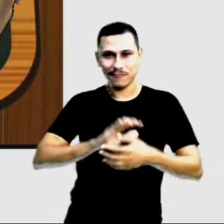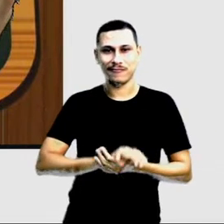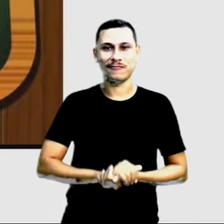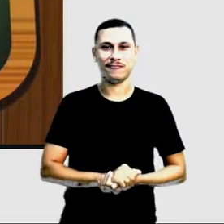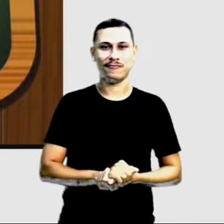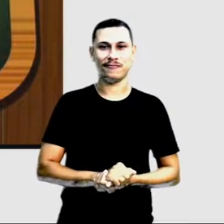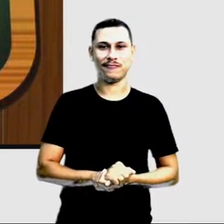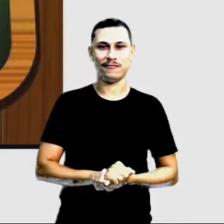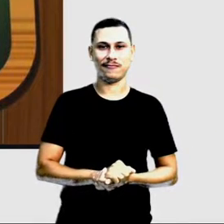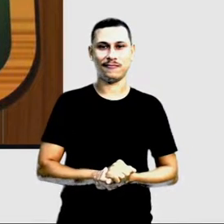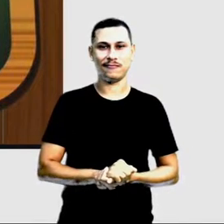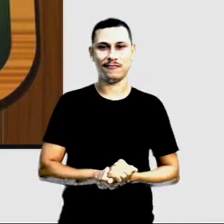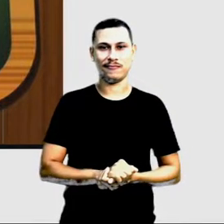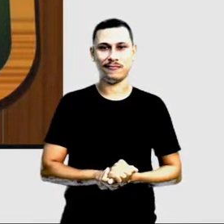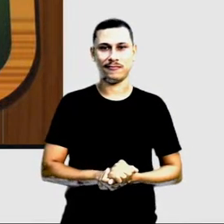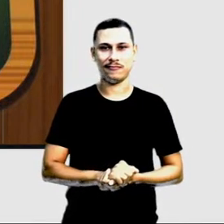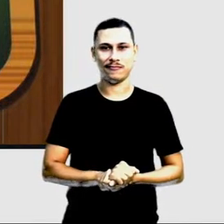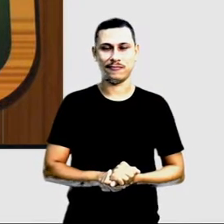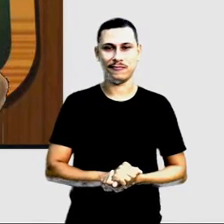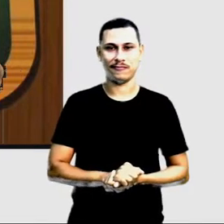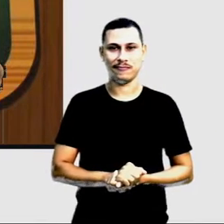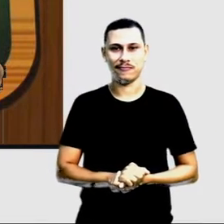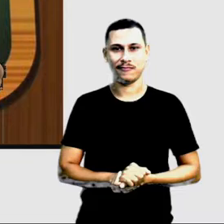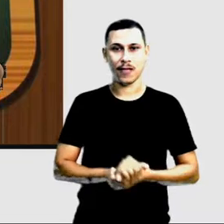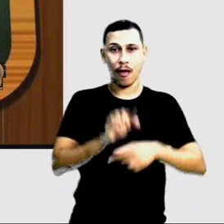e perpendiculares.